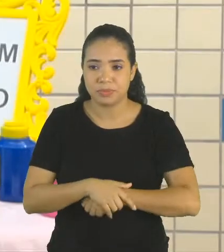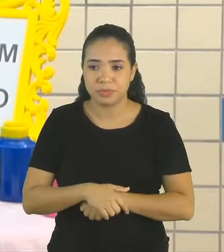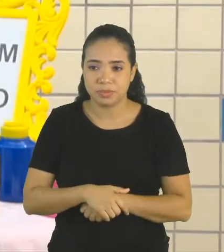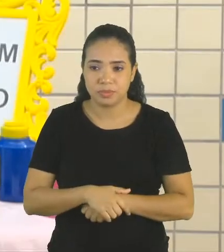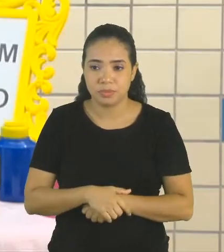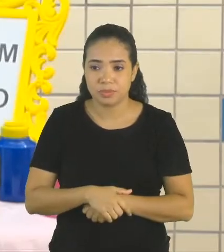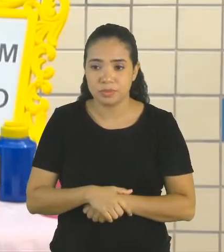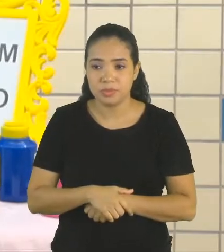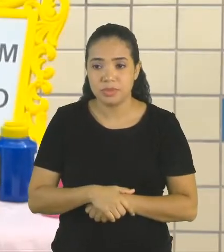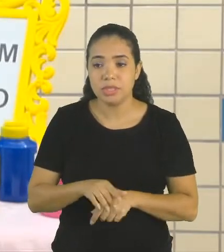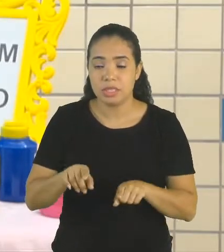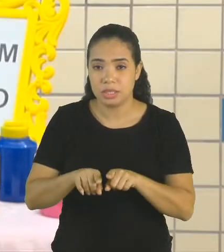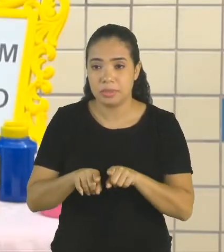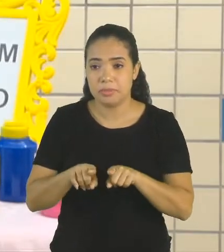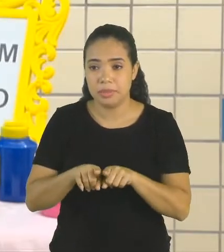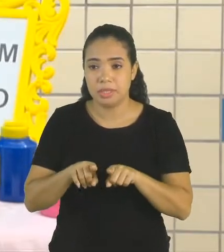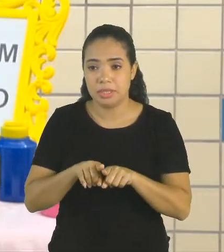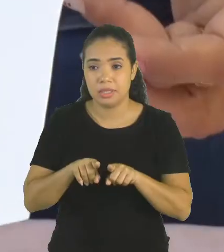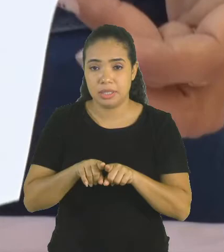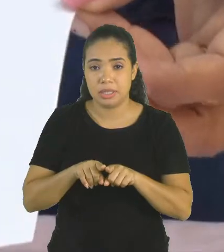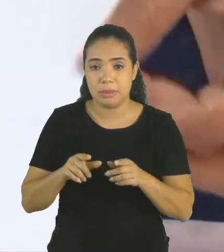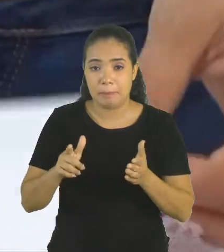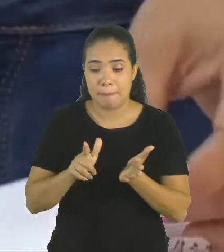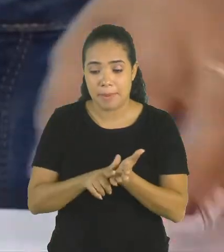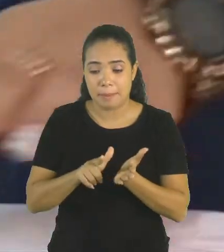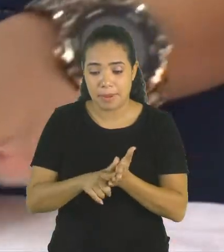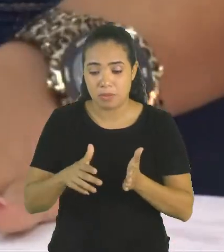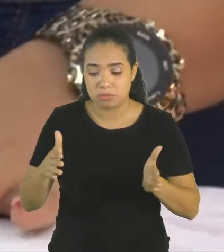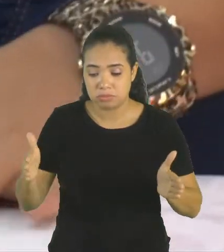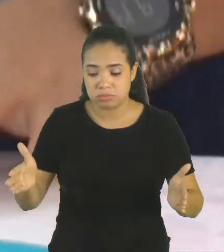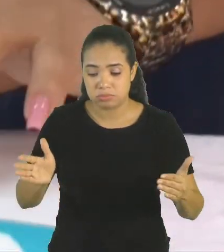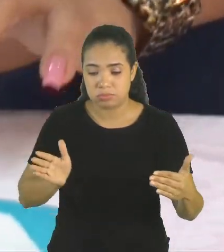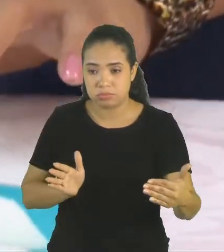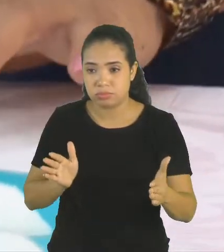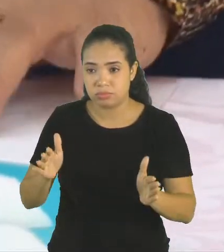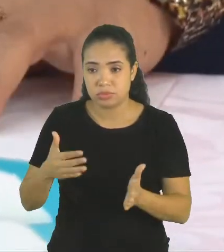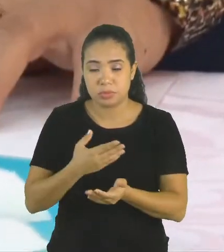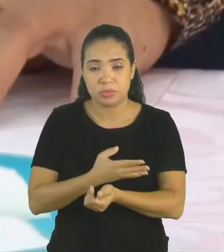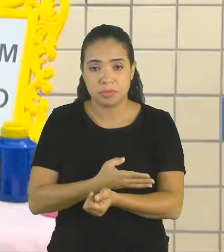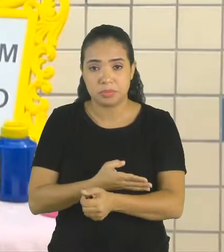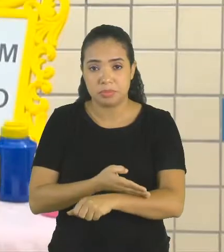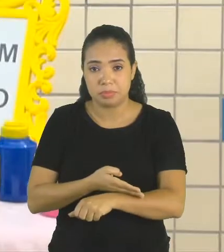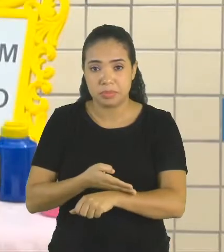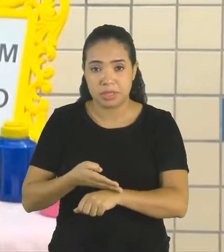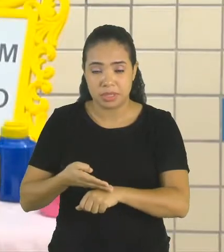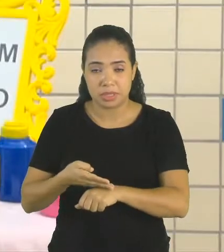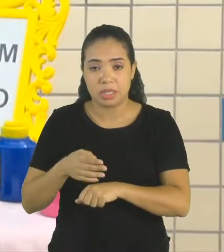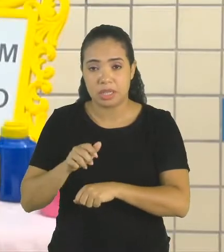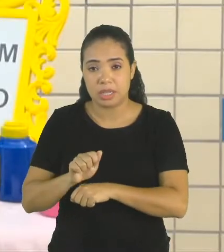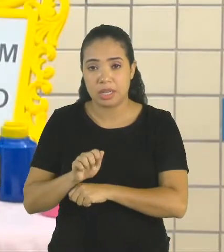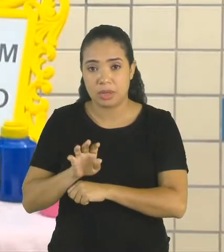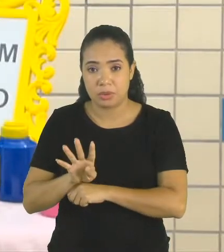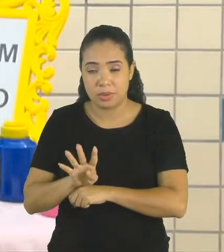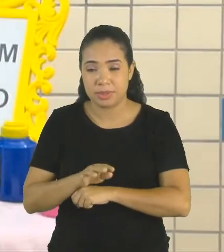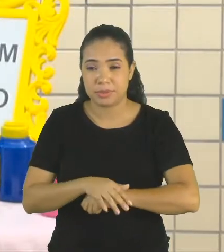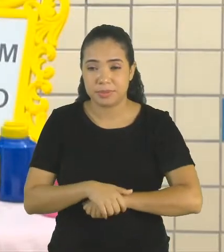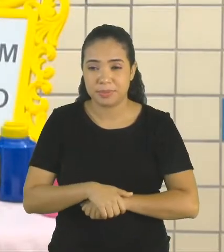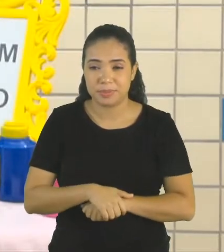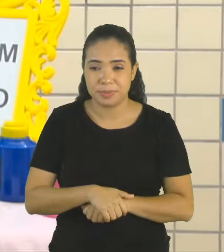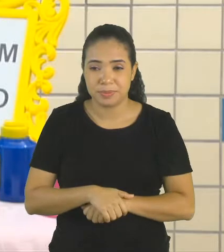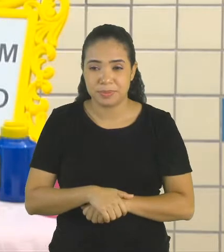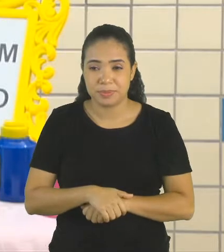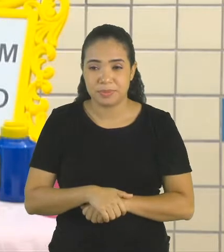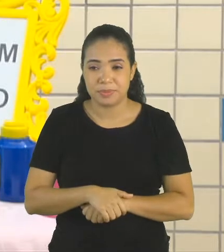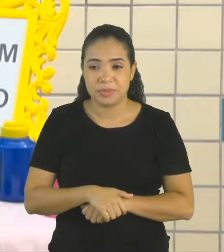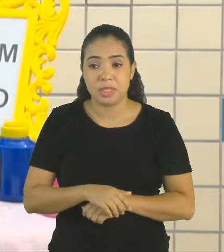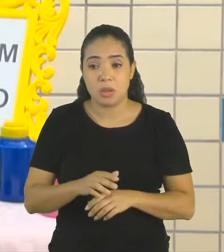E folha, folha branca. Aqui a gente tem uma folha A4. E uma